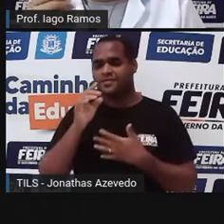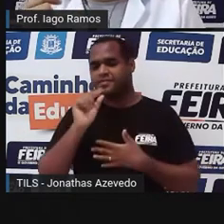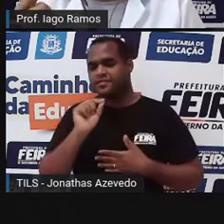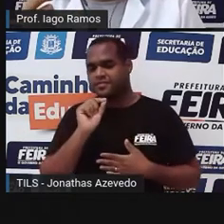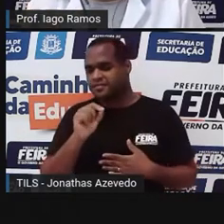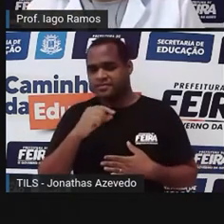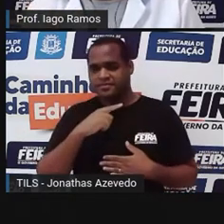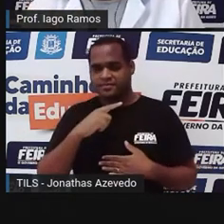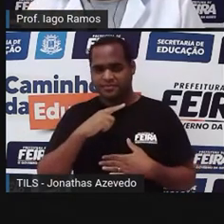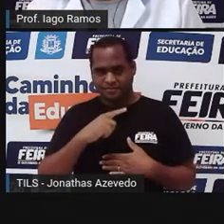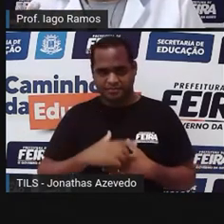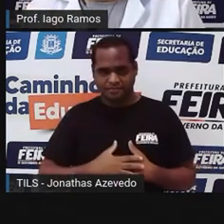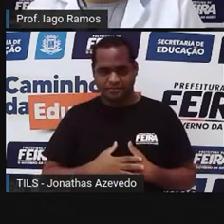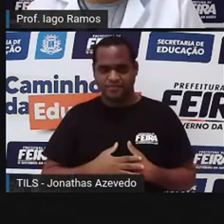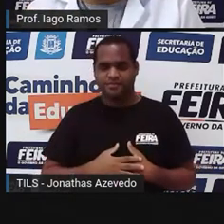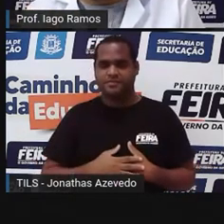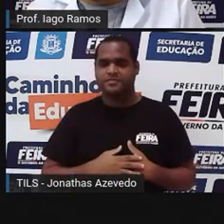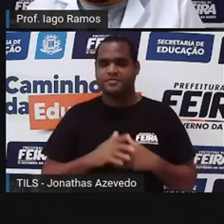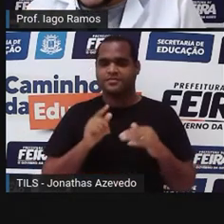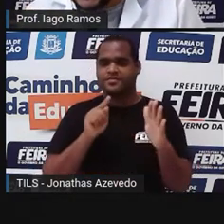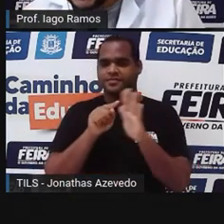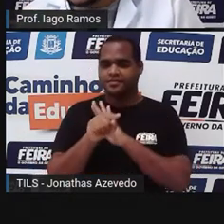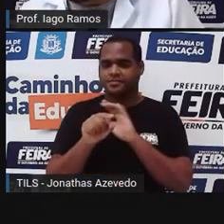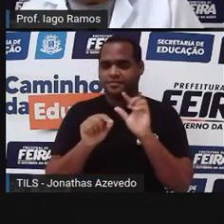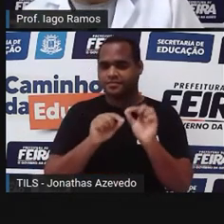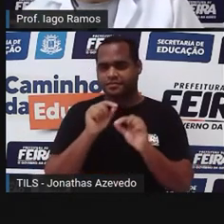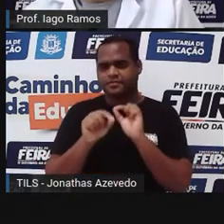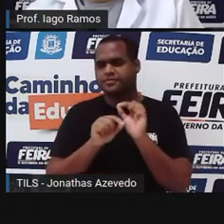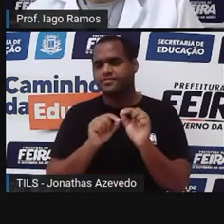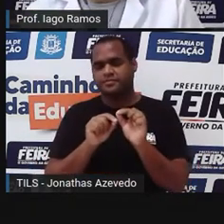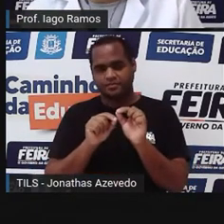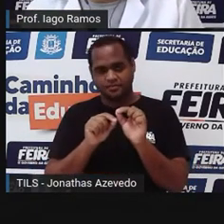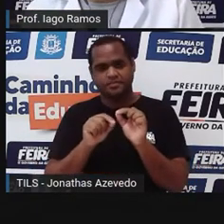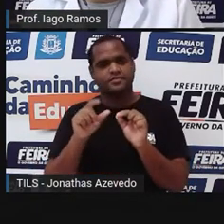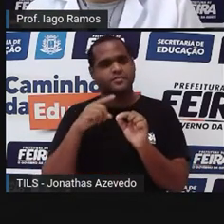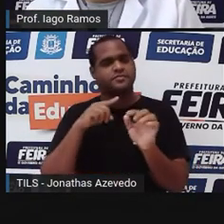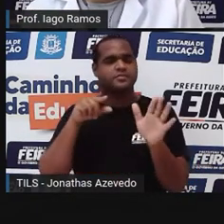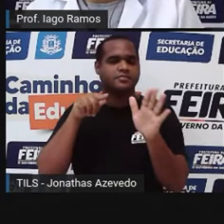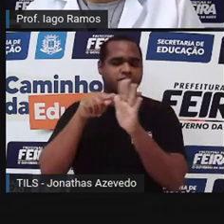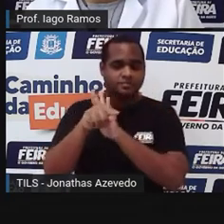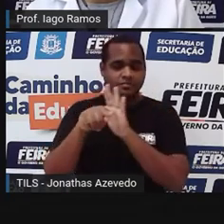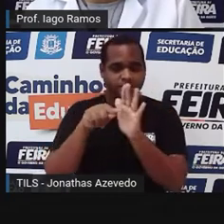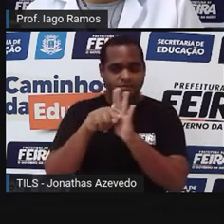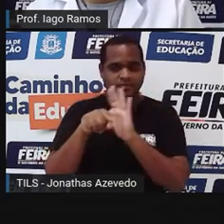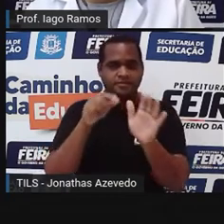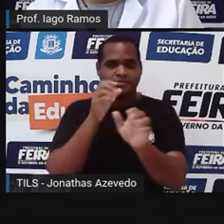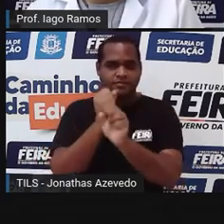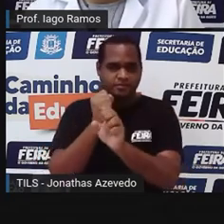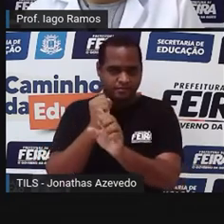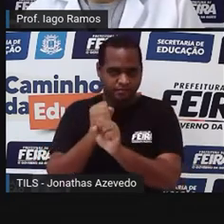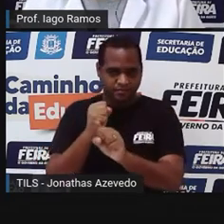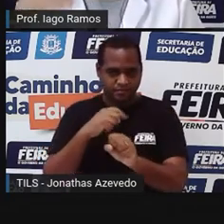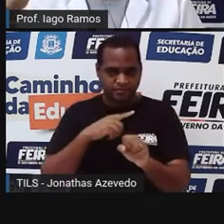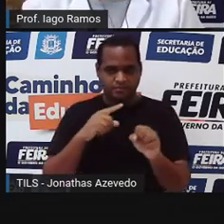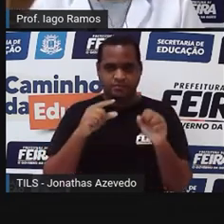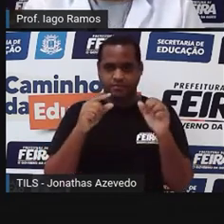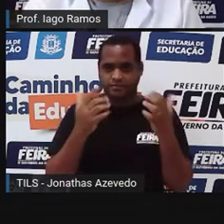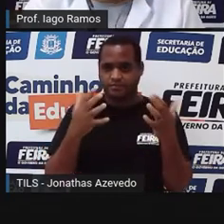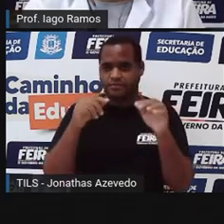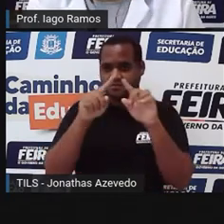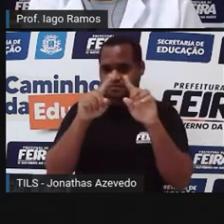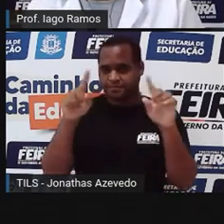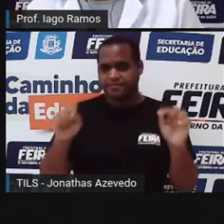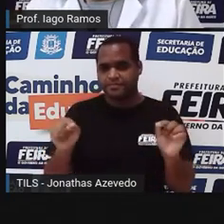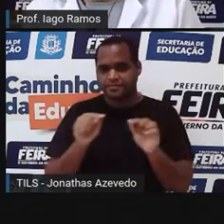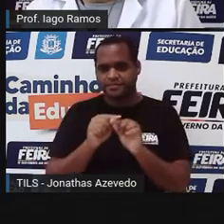essas perguntinhas envolveram? Envolveram o cálculo da área de retângulos, que é a